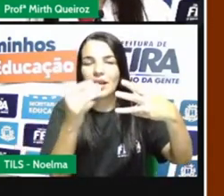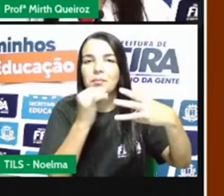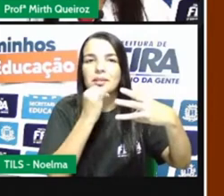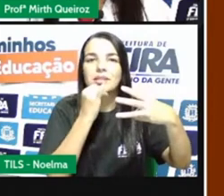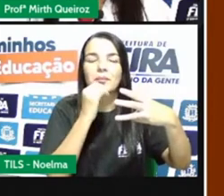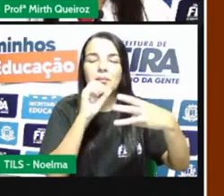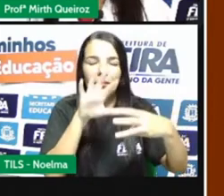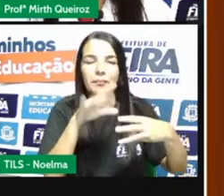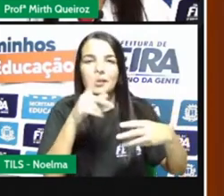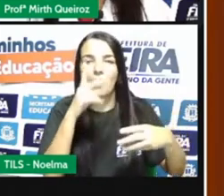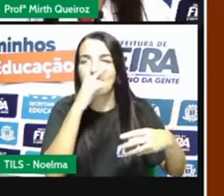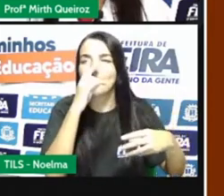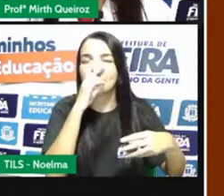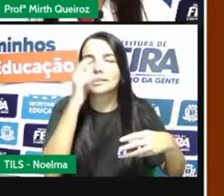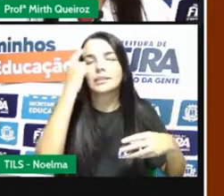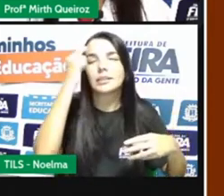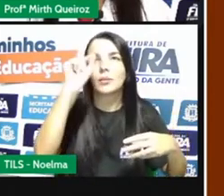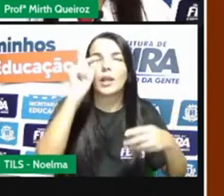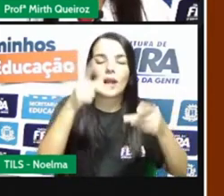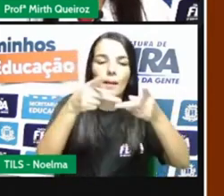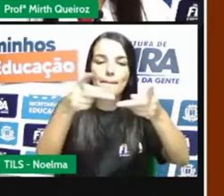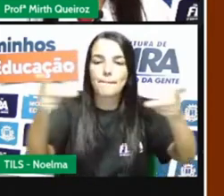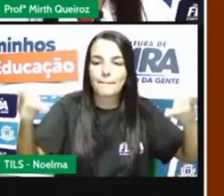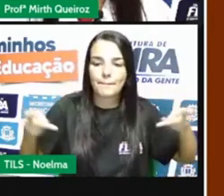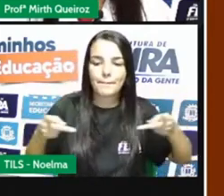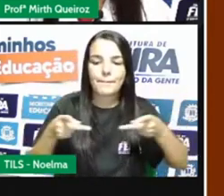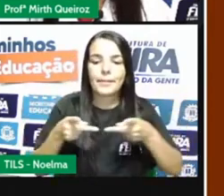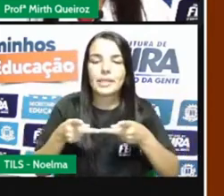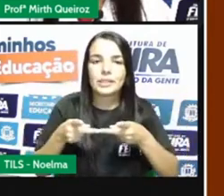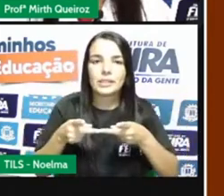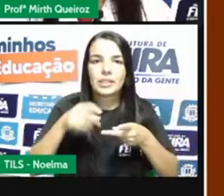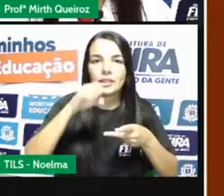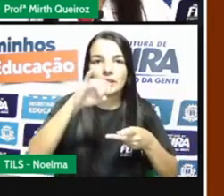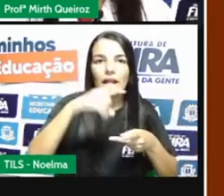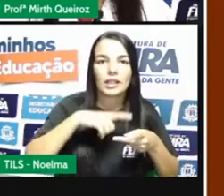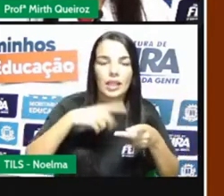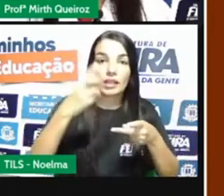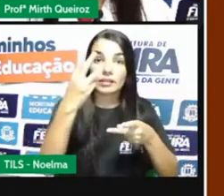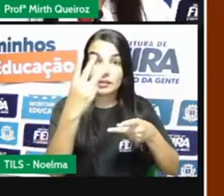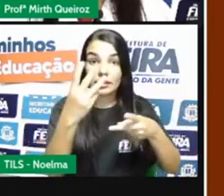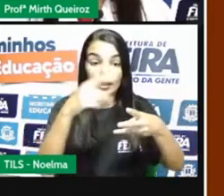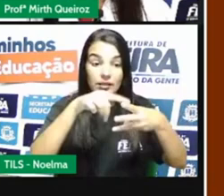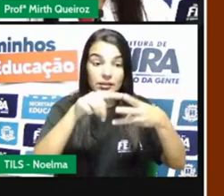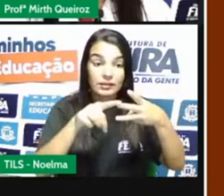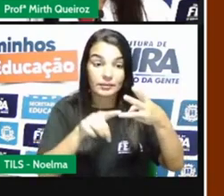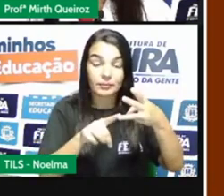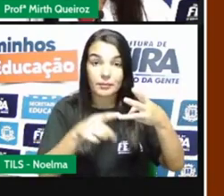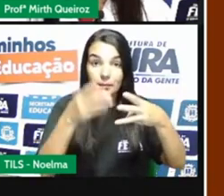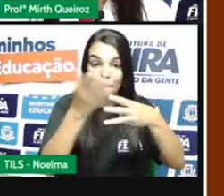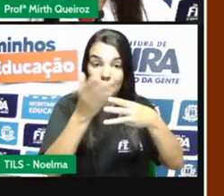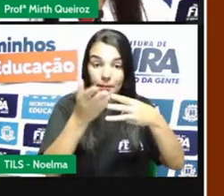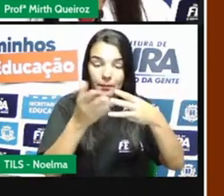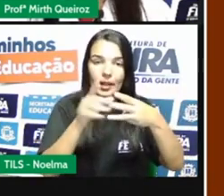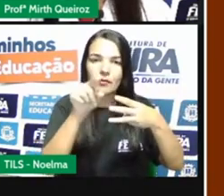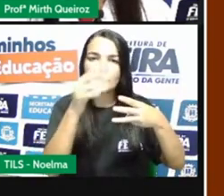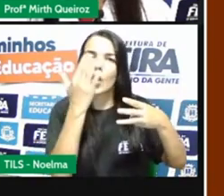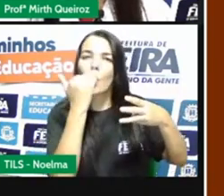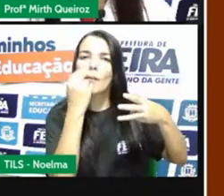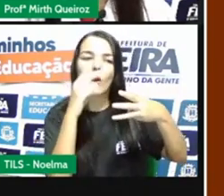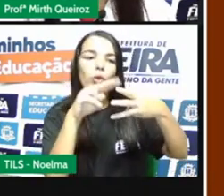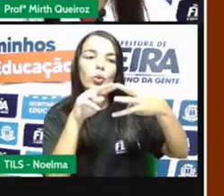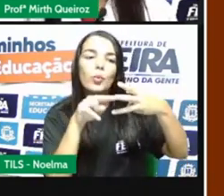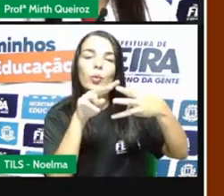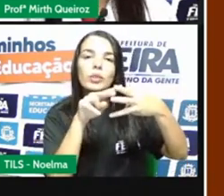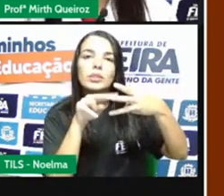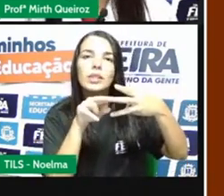pizza foi dividida em três fatias, e você comeu duas fatias. Você comeu duas de três. Por isso que fica aí